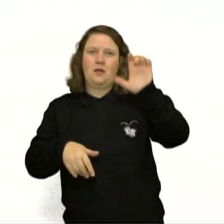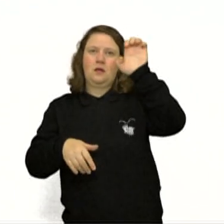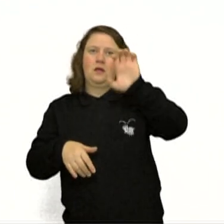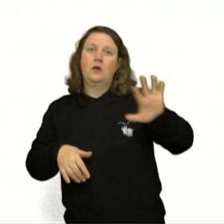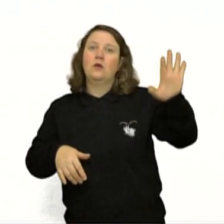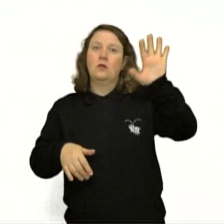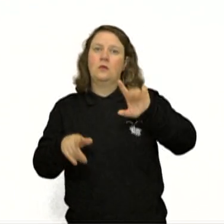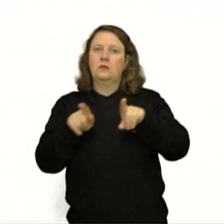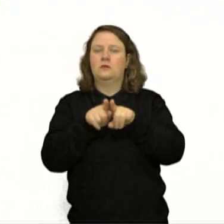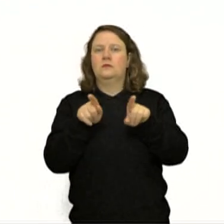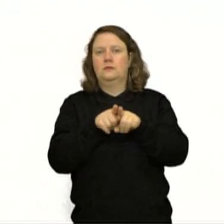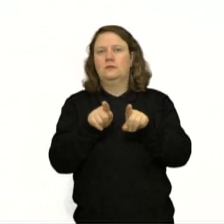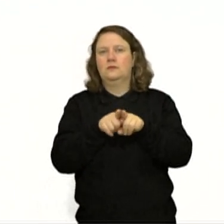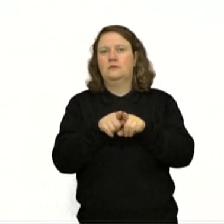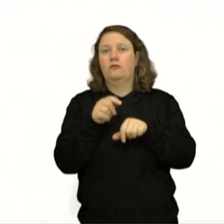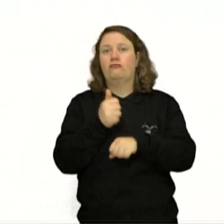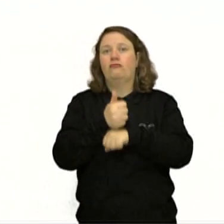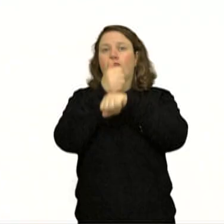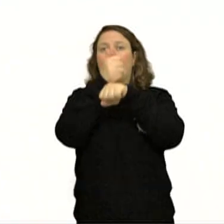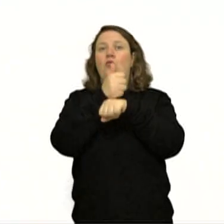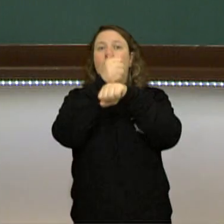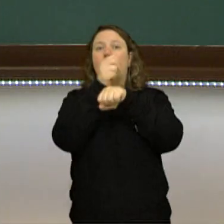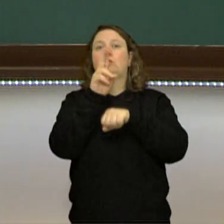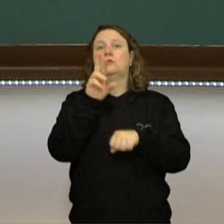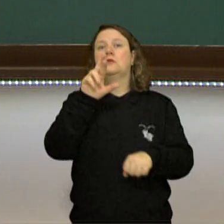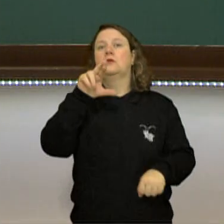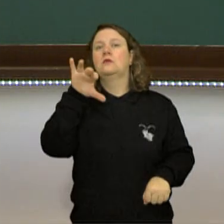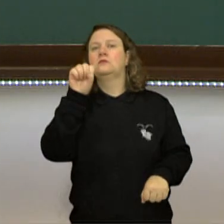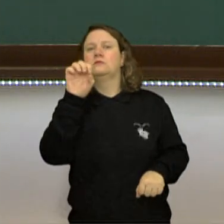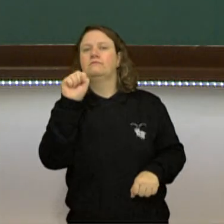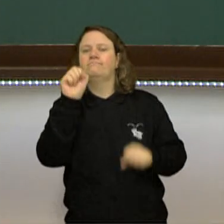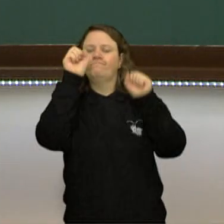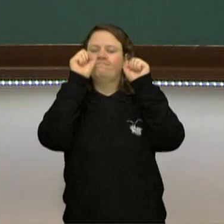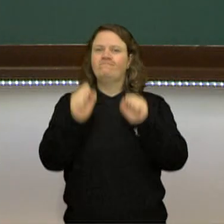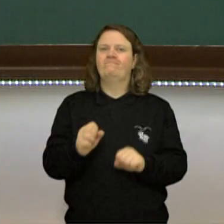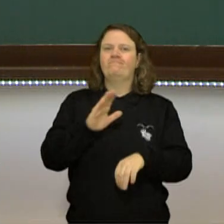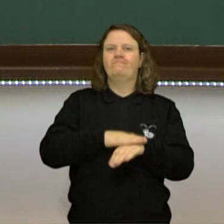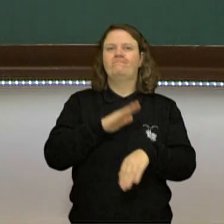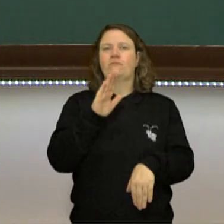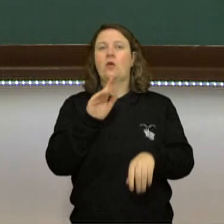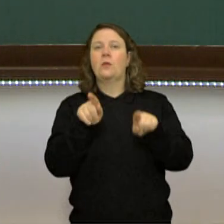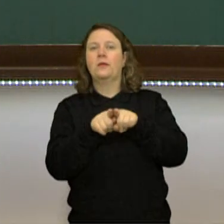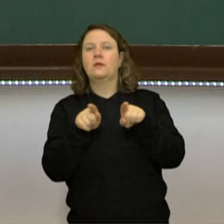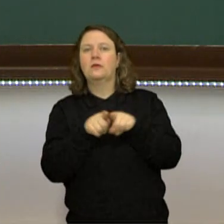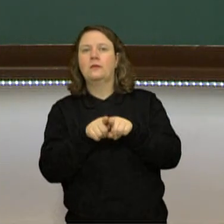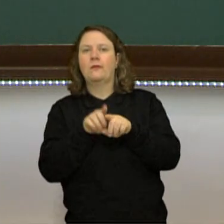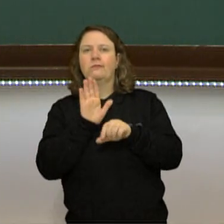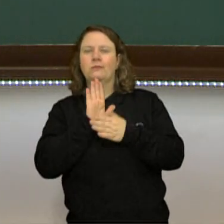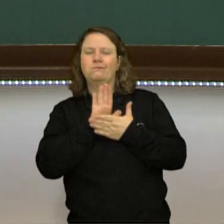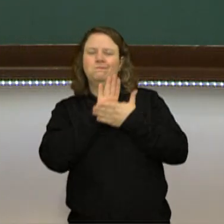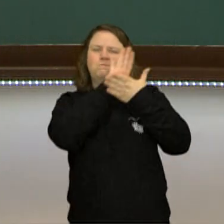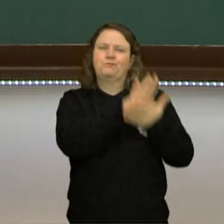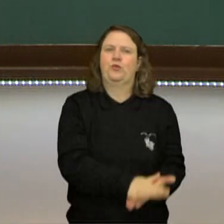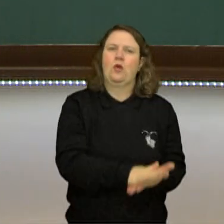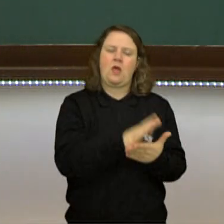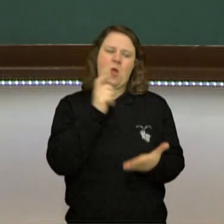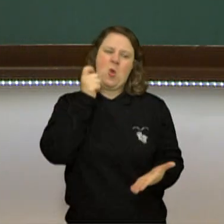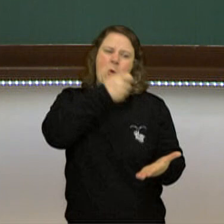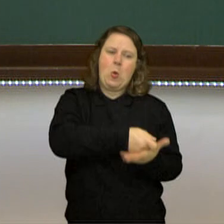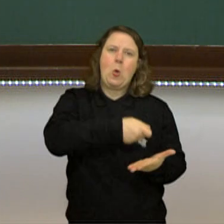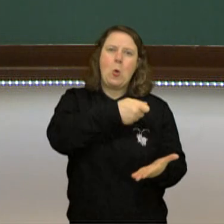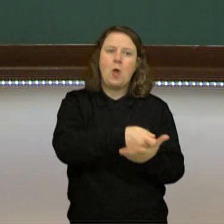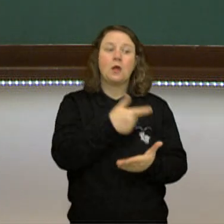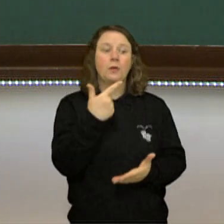Soviética, que era o mais poderoso deles. Mas também acabou se tornando um mecanismo de opressão, de impor aos outros